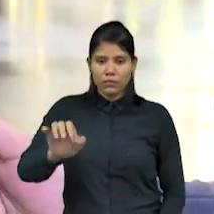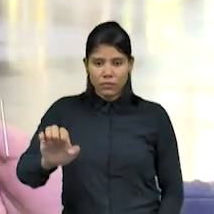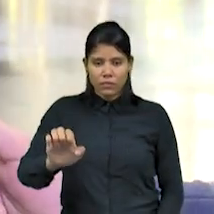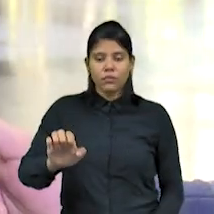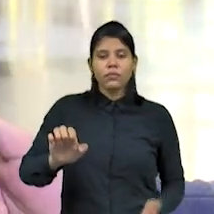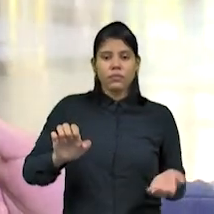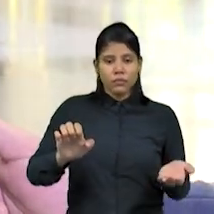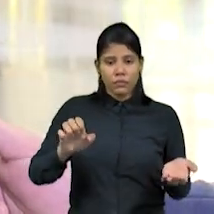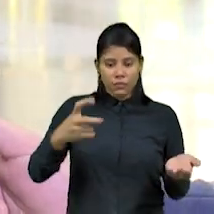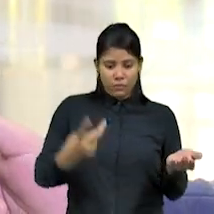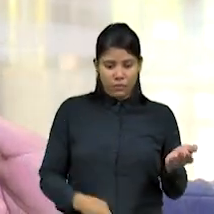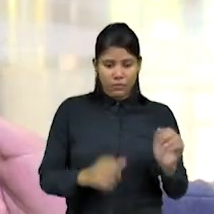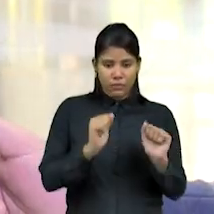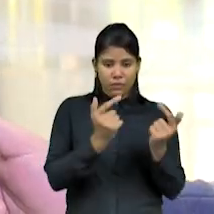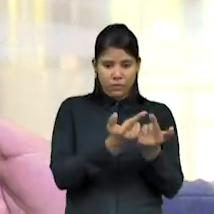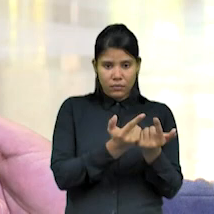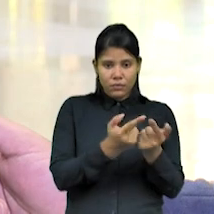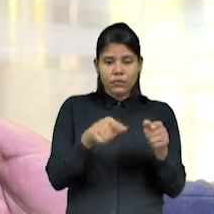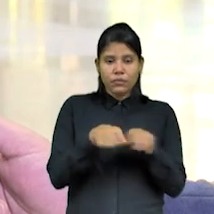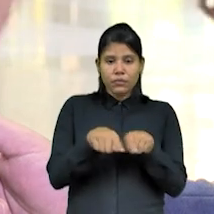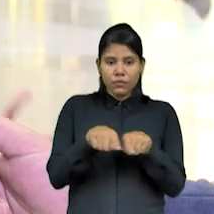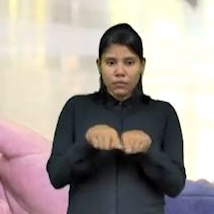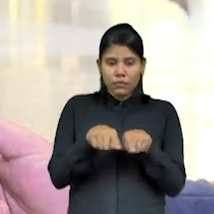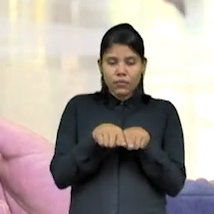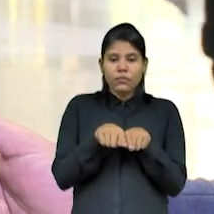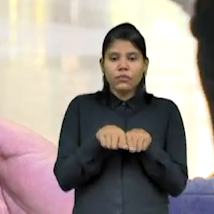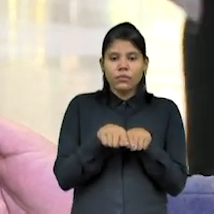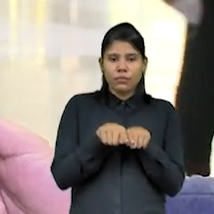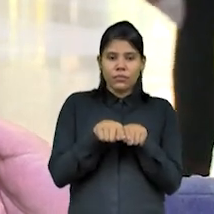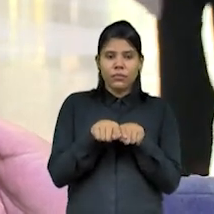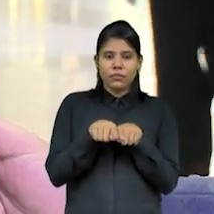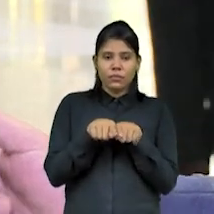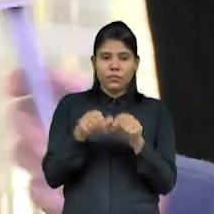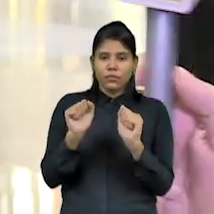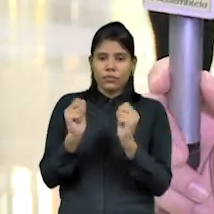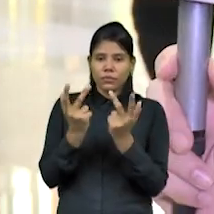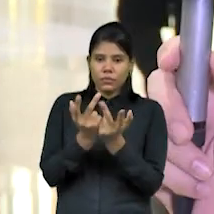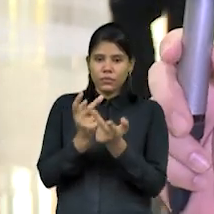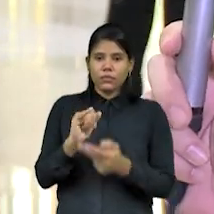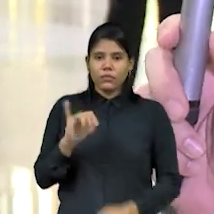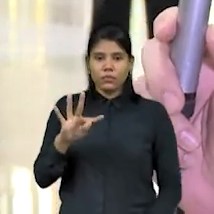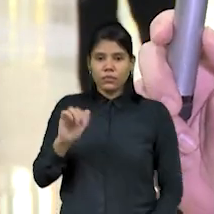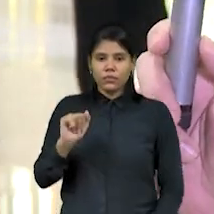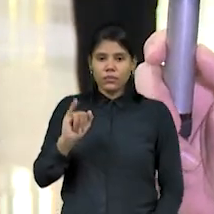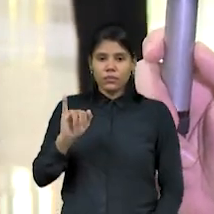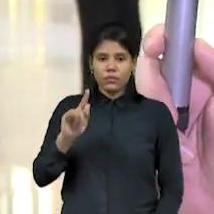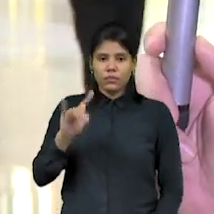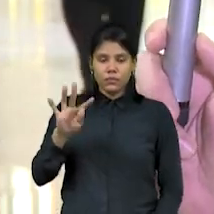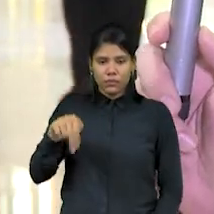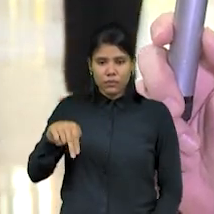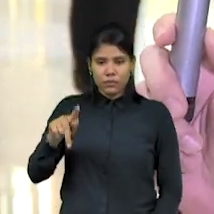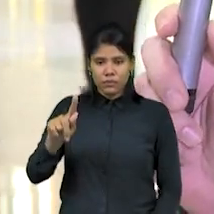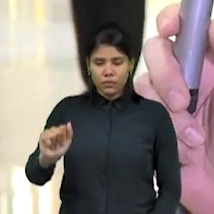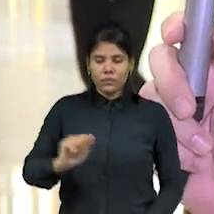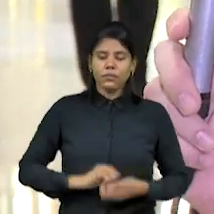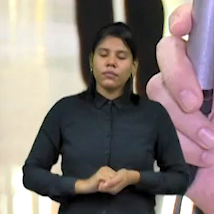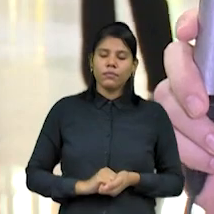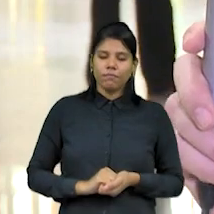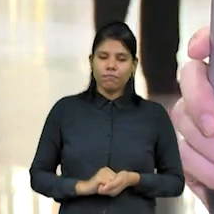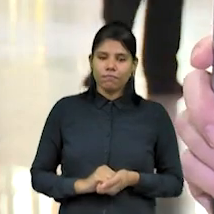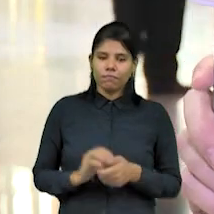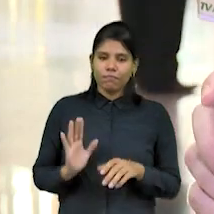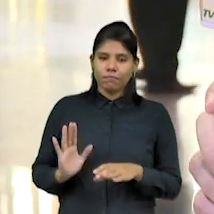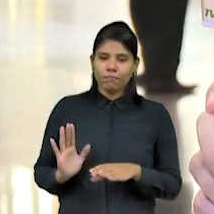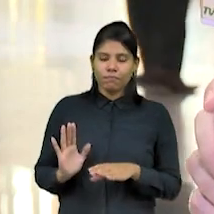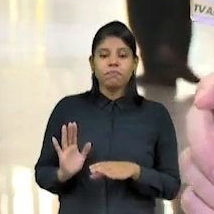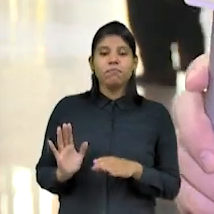Assembleia Legislativa do Ceará, né? Como da Câmara de Itaitinga também. Quer dizer, fortalecer os negócios para que elas possam,